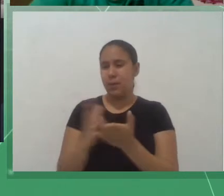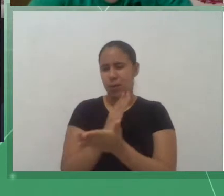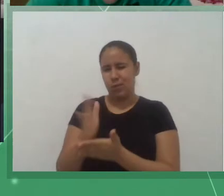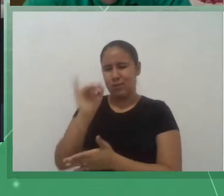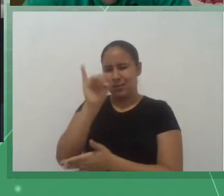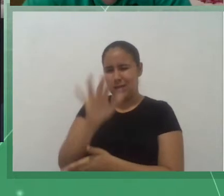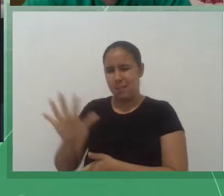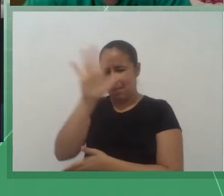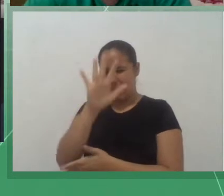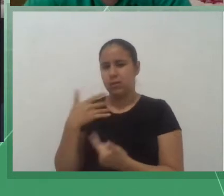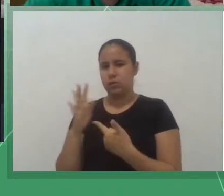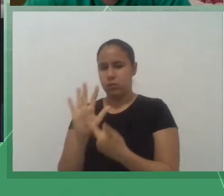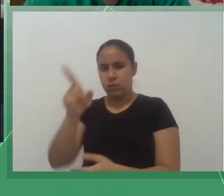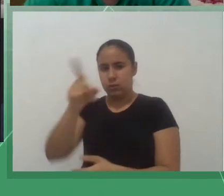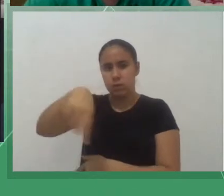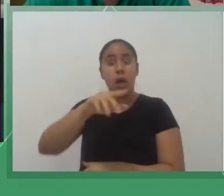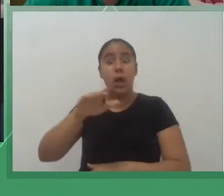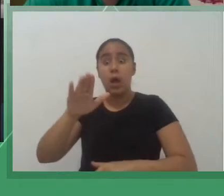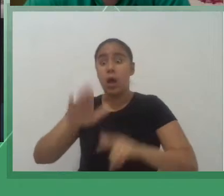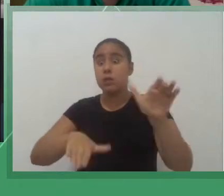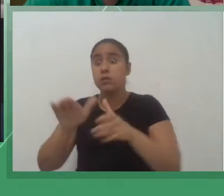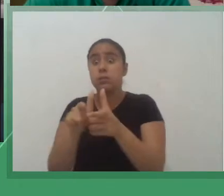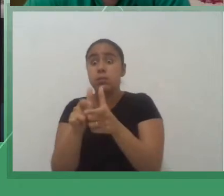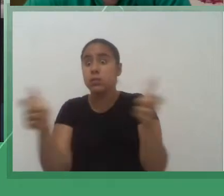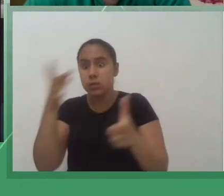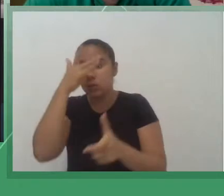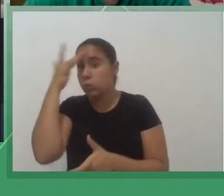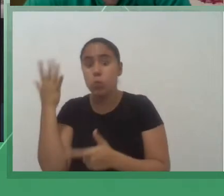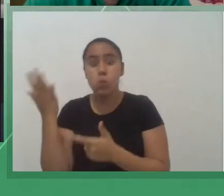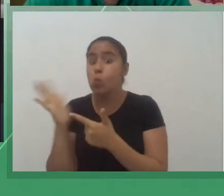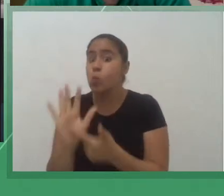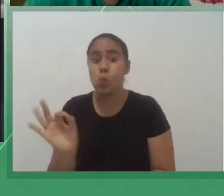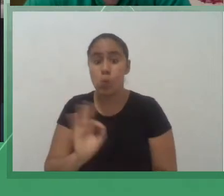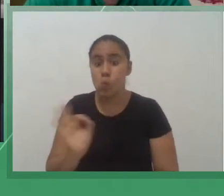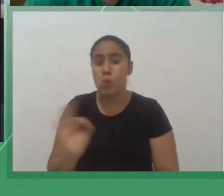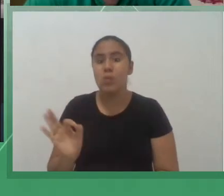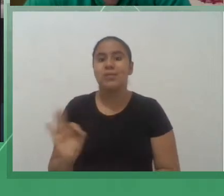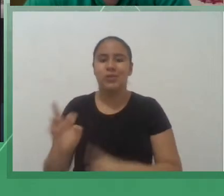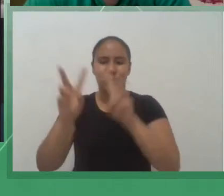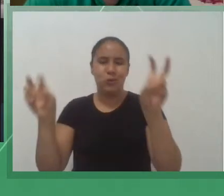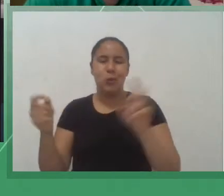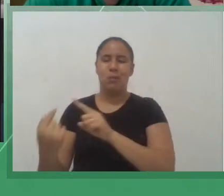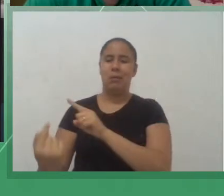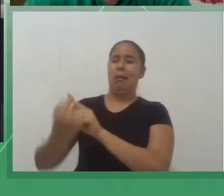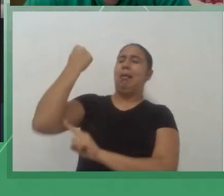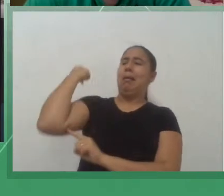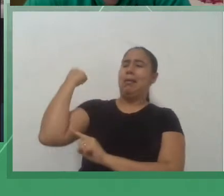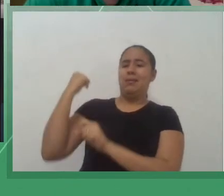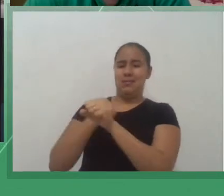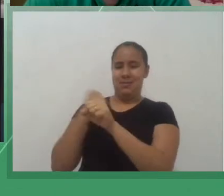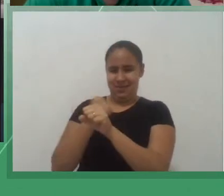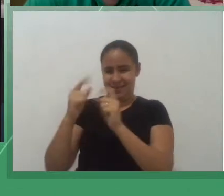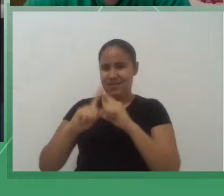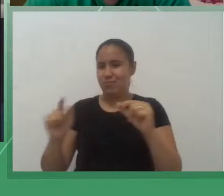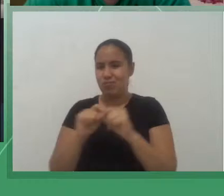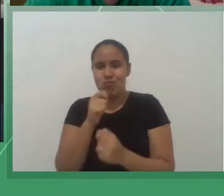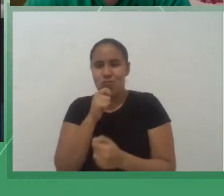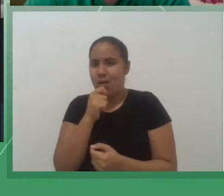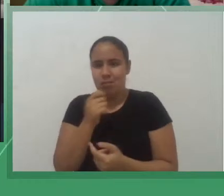imagens também que geralmente não são mostradas no que se diz em respeito a construção de Brasília né então